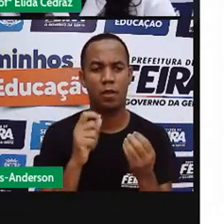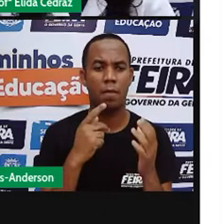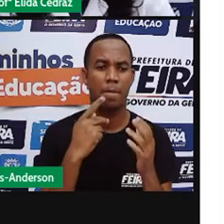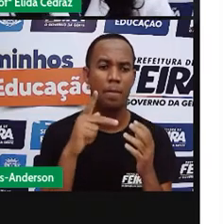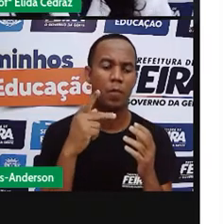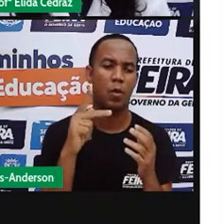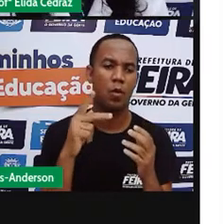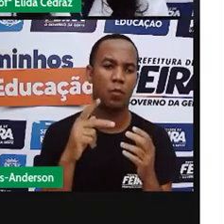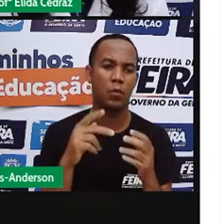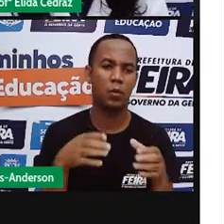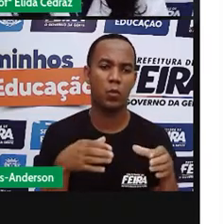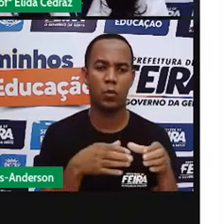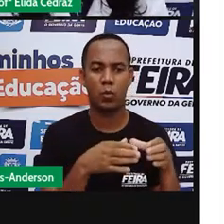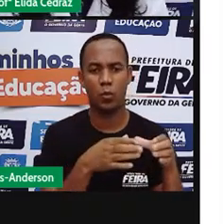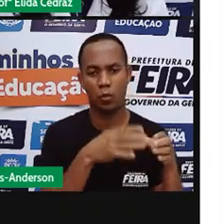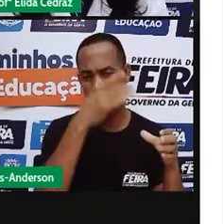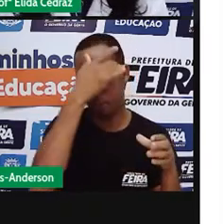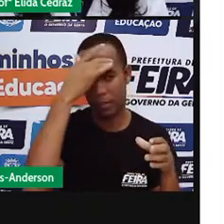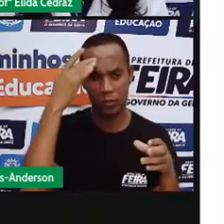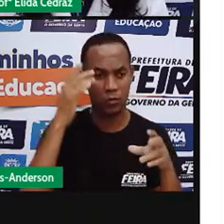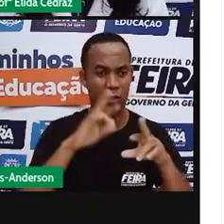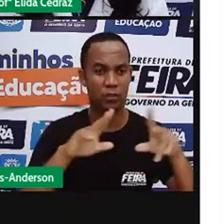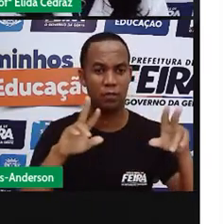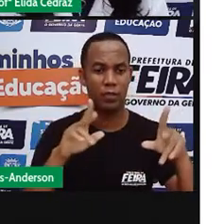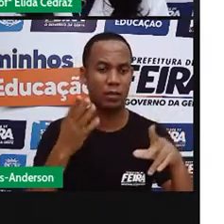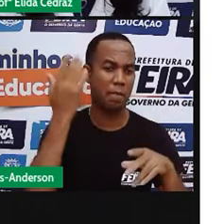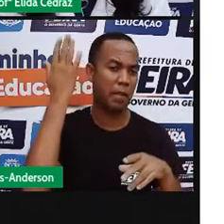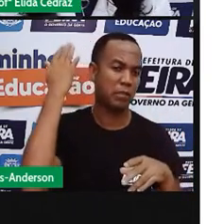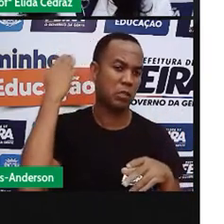Depois foi aberto para todas as pessoas poderem usar.